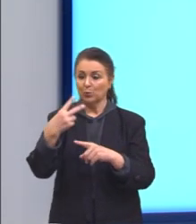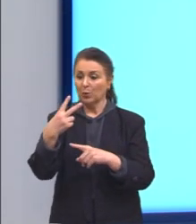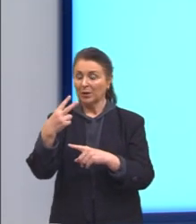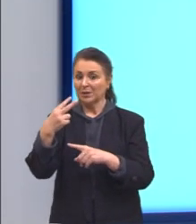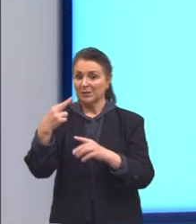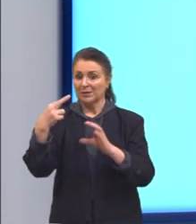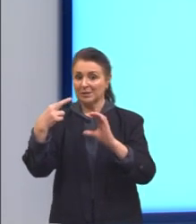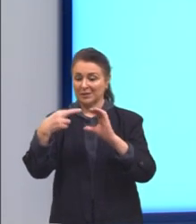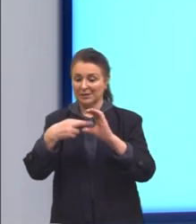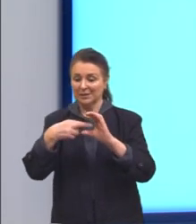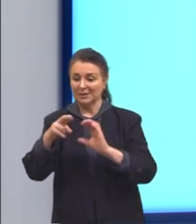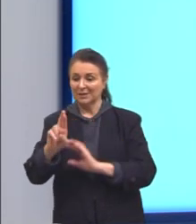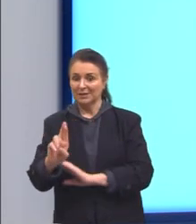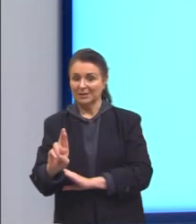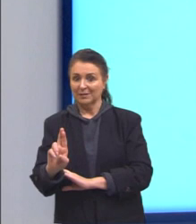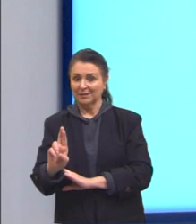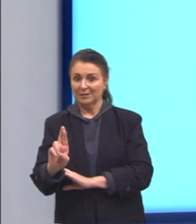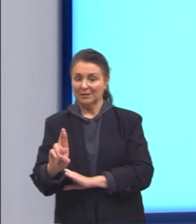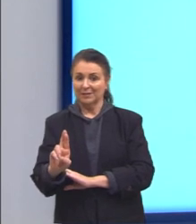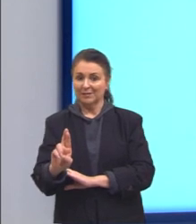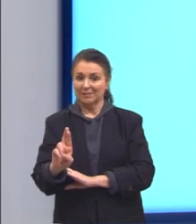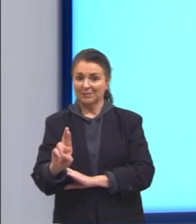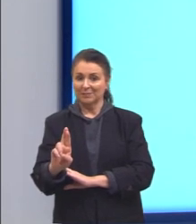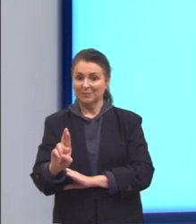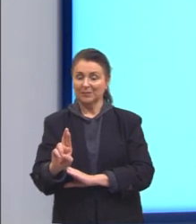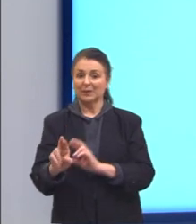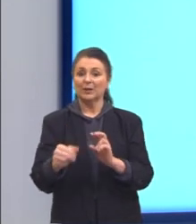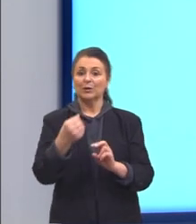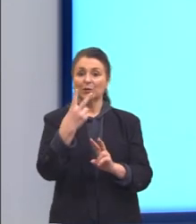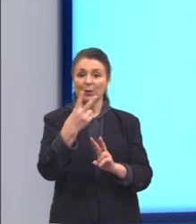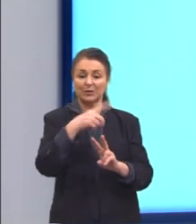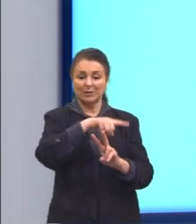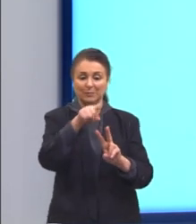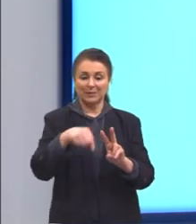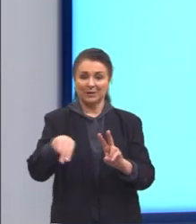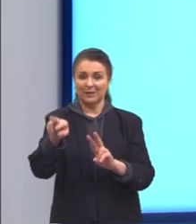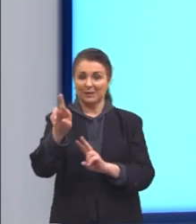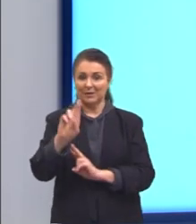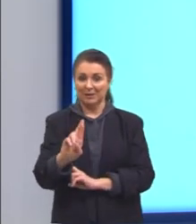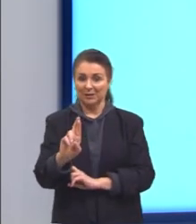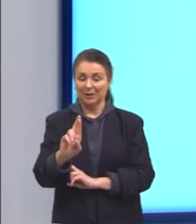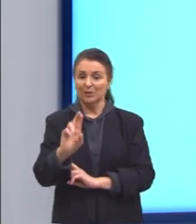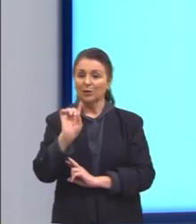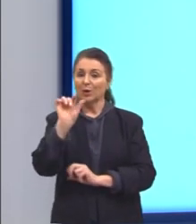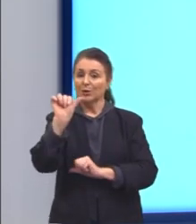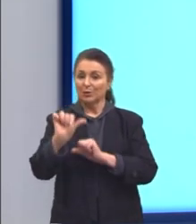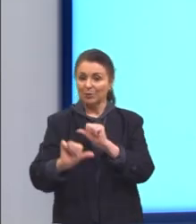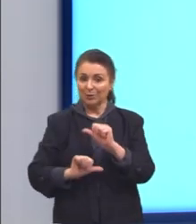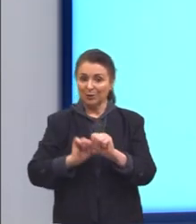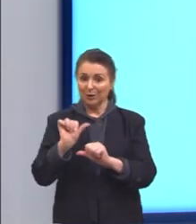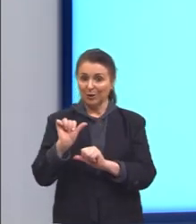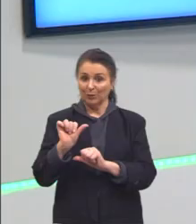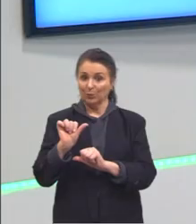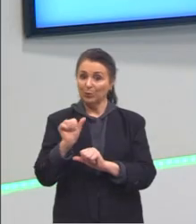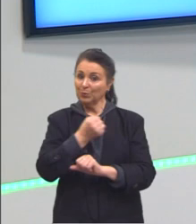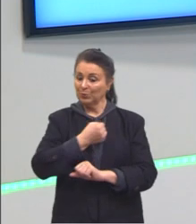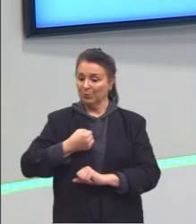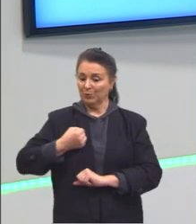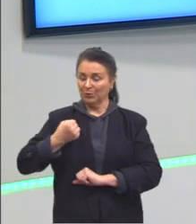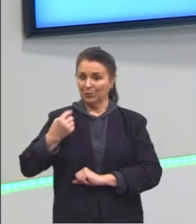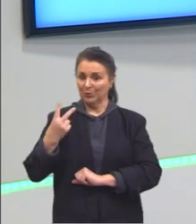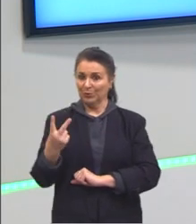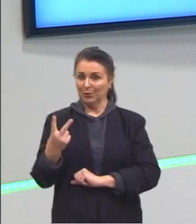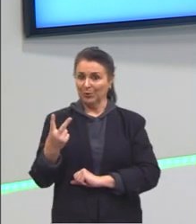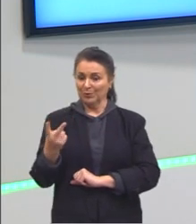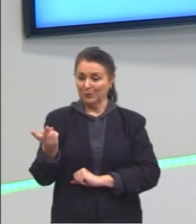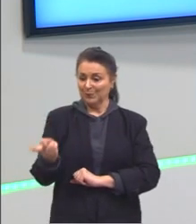ou como nós conhecemos, 2πR, somente trocando ali o 2 de lugar nos fatores. Então,